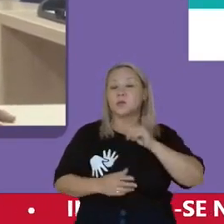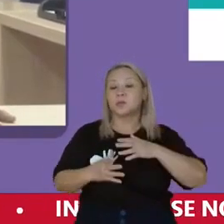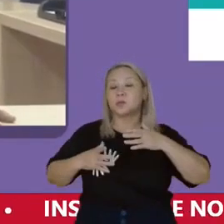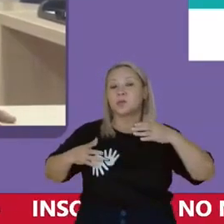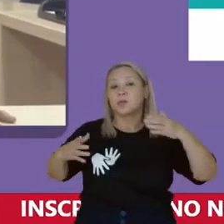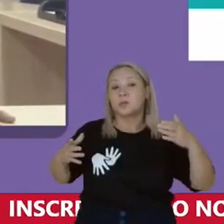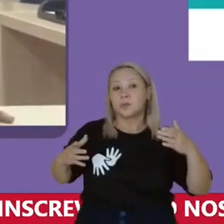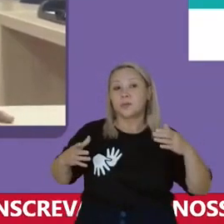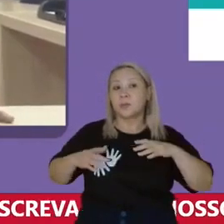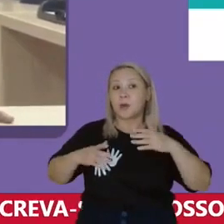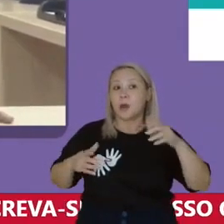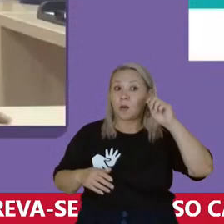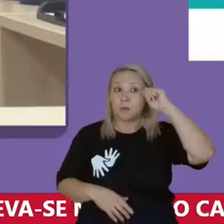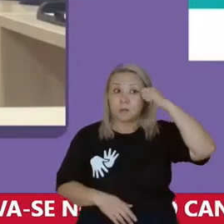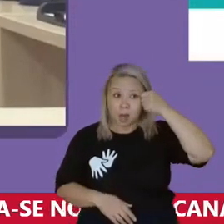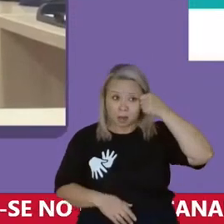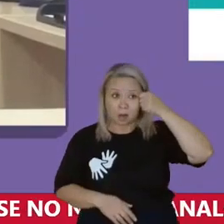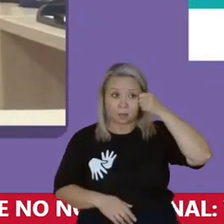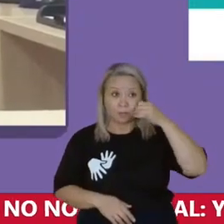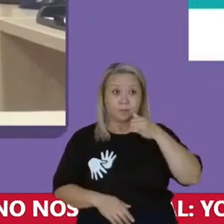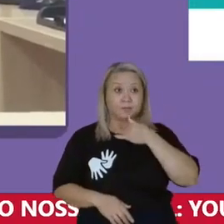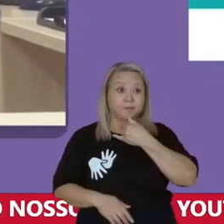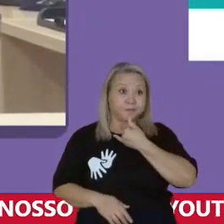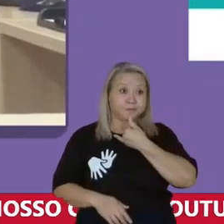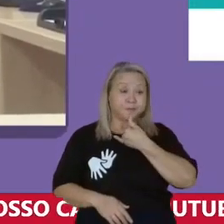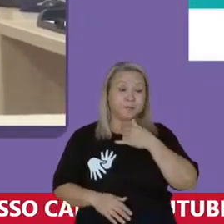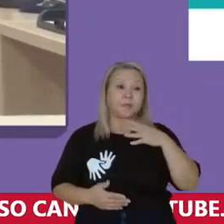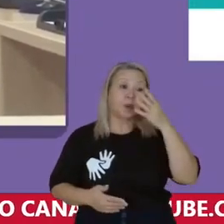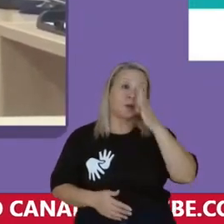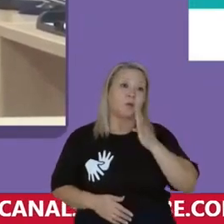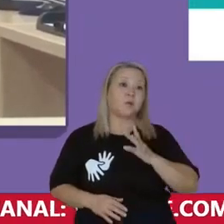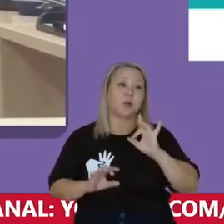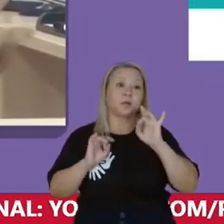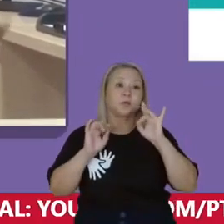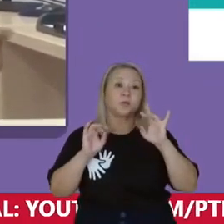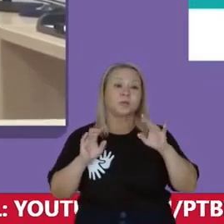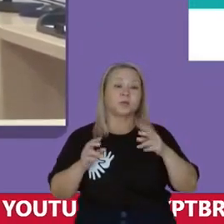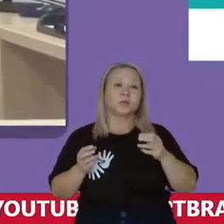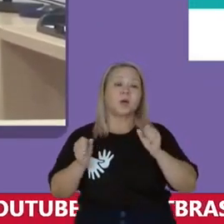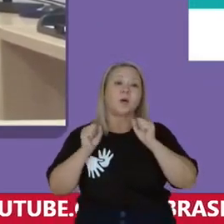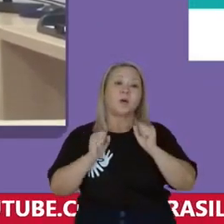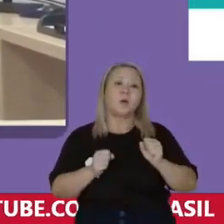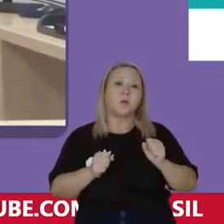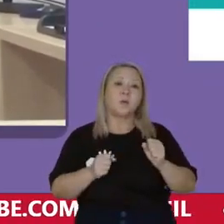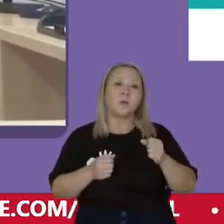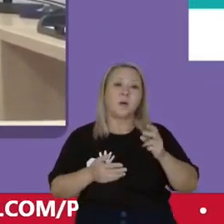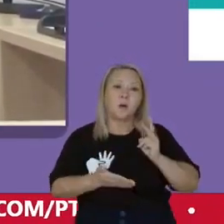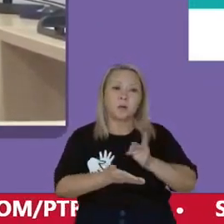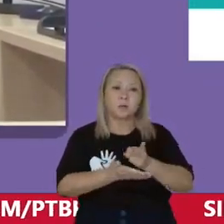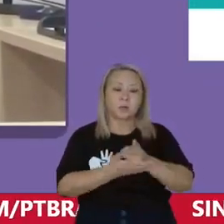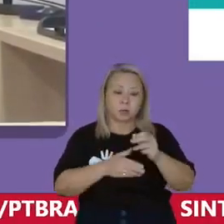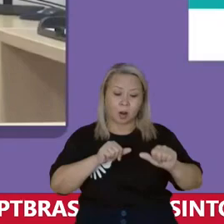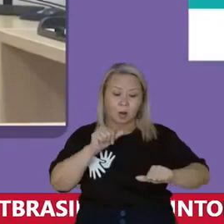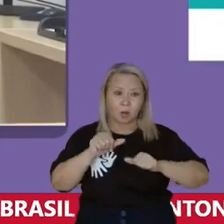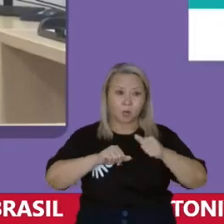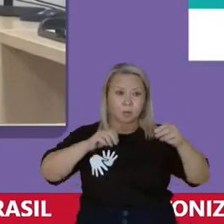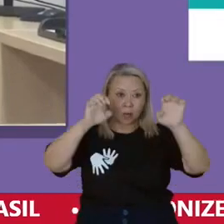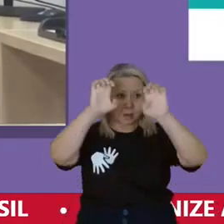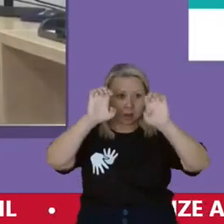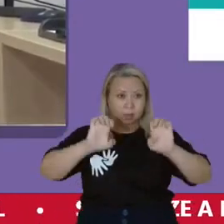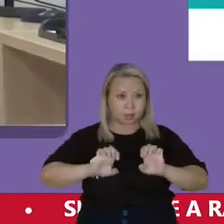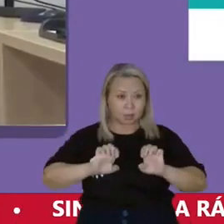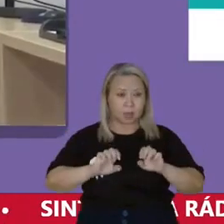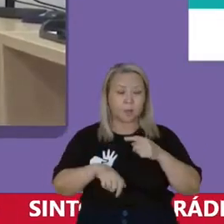E maioria negra Então, o Brasil só pode andar Só pode mudar esse sistema